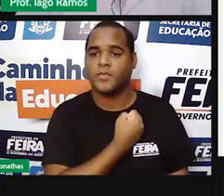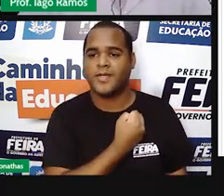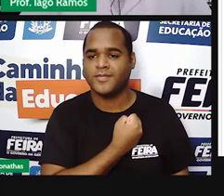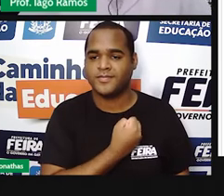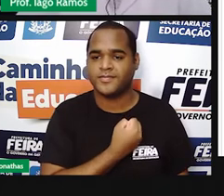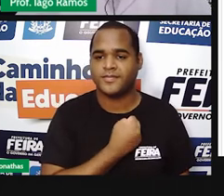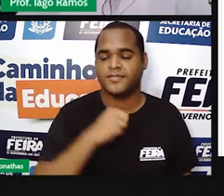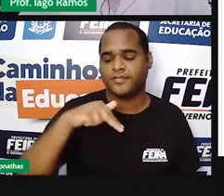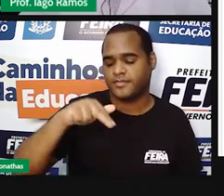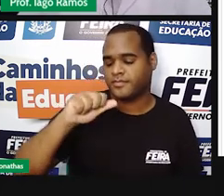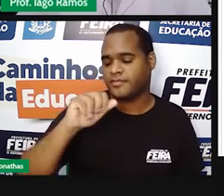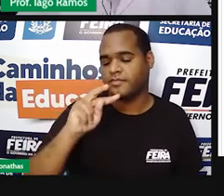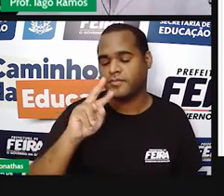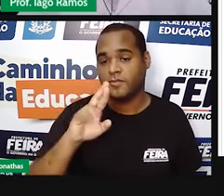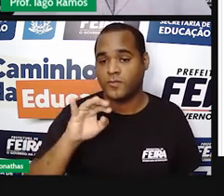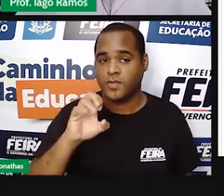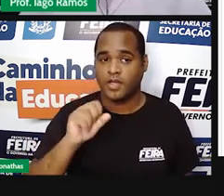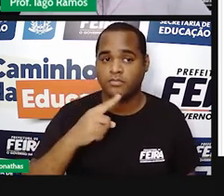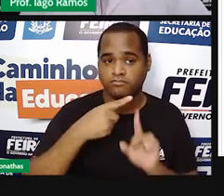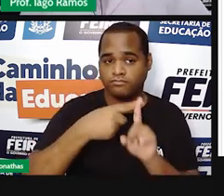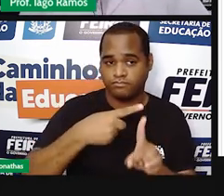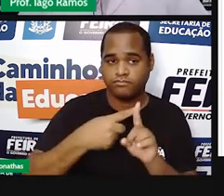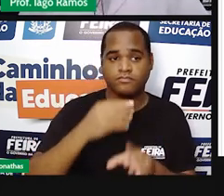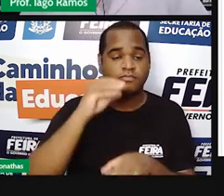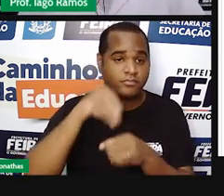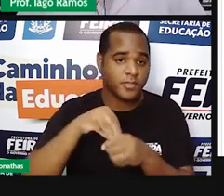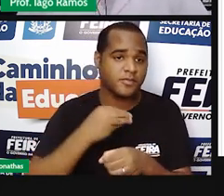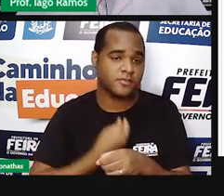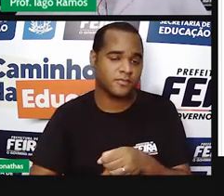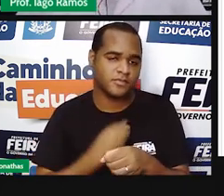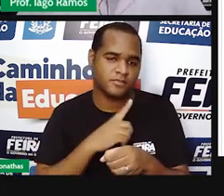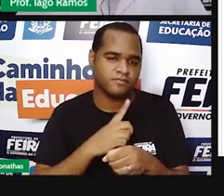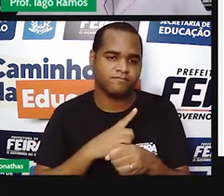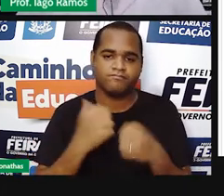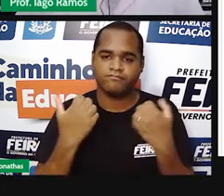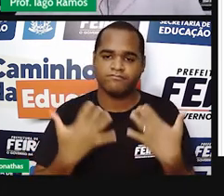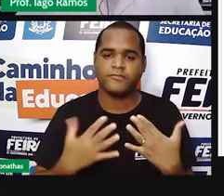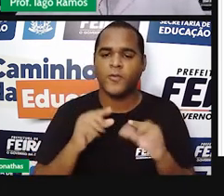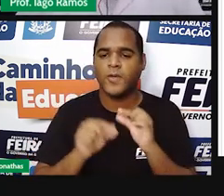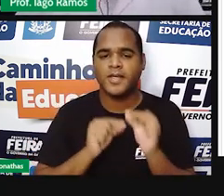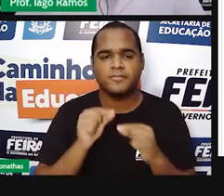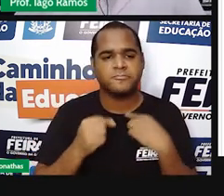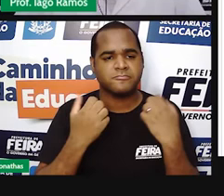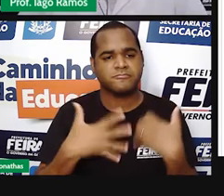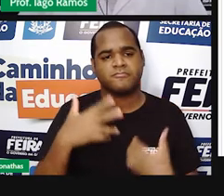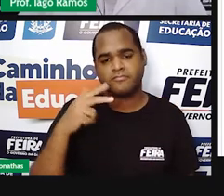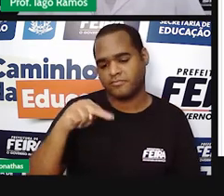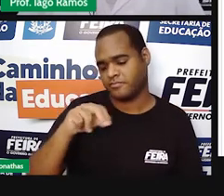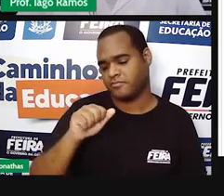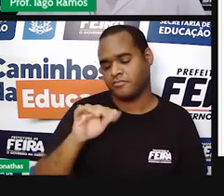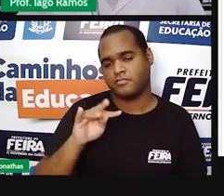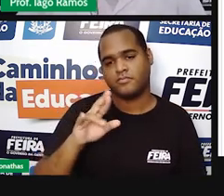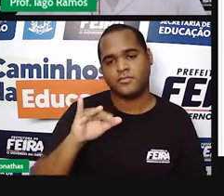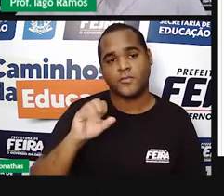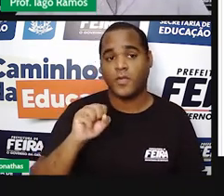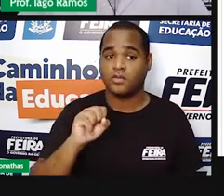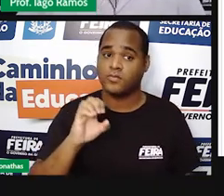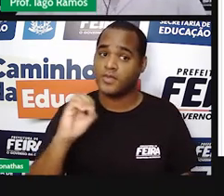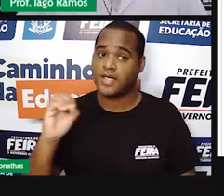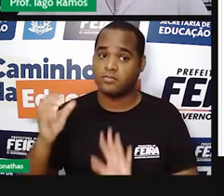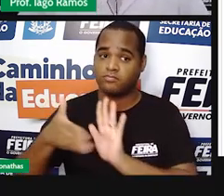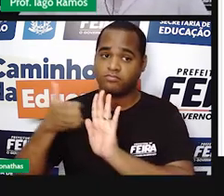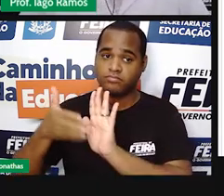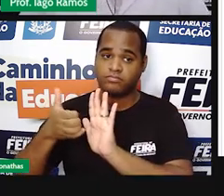positivos. Dentro dos números inteiros, a gente disse que os números naturais, tirando o zero,